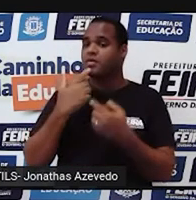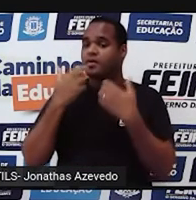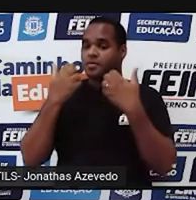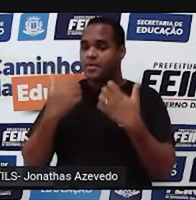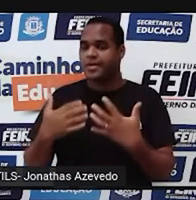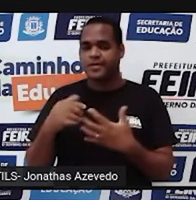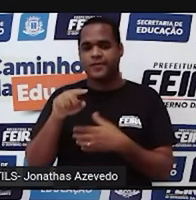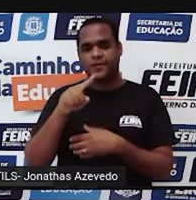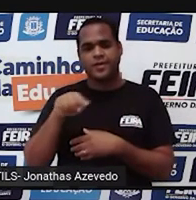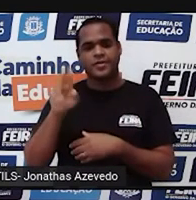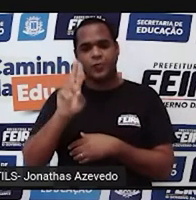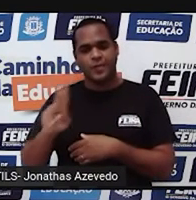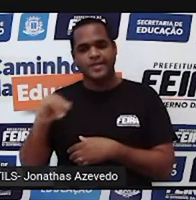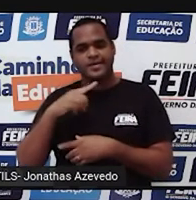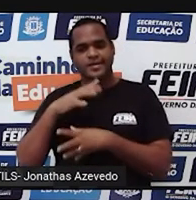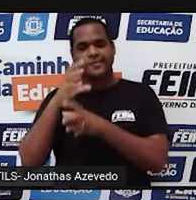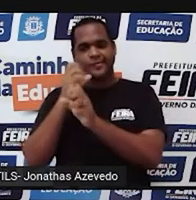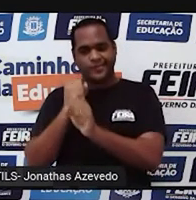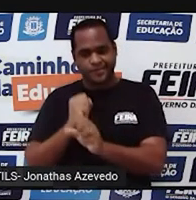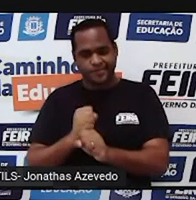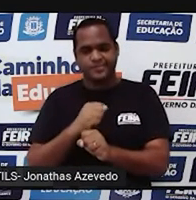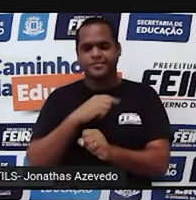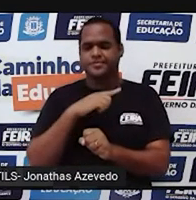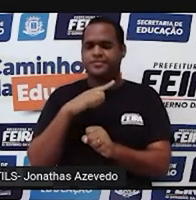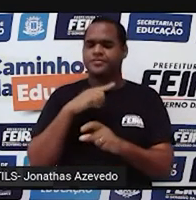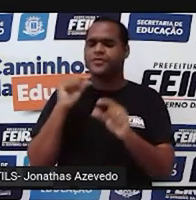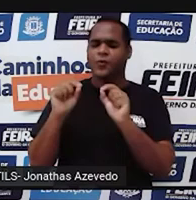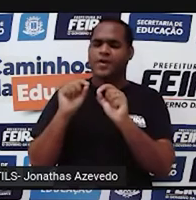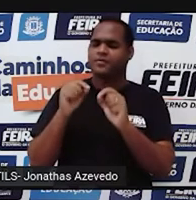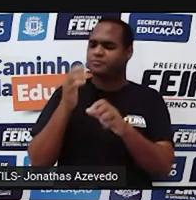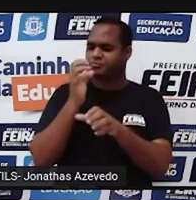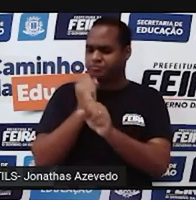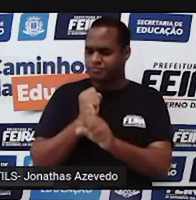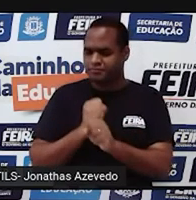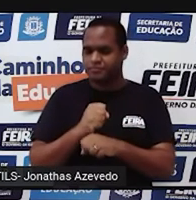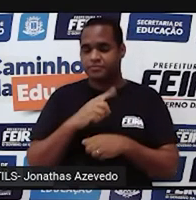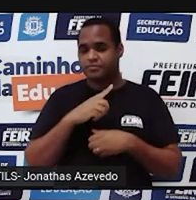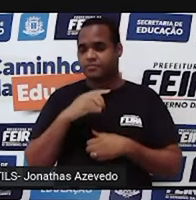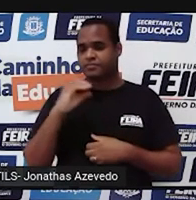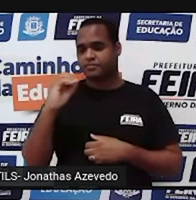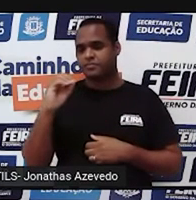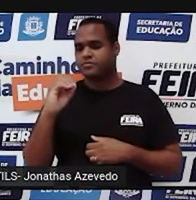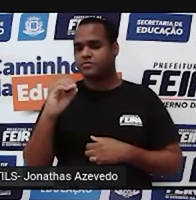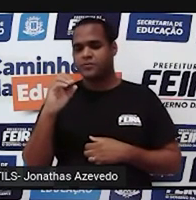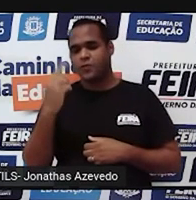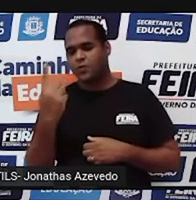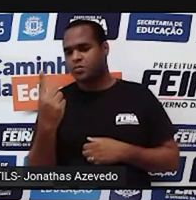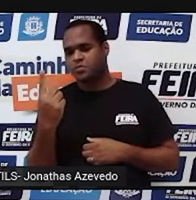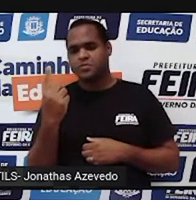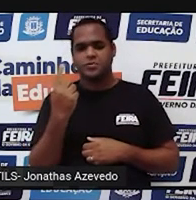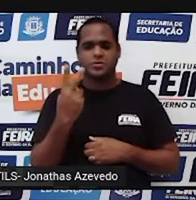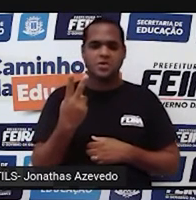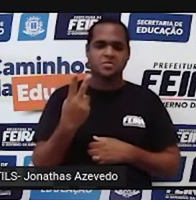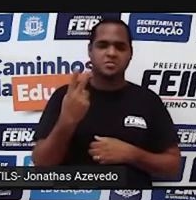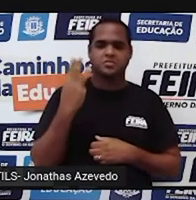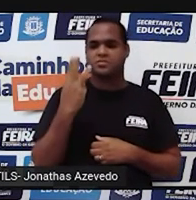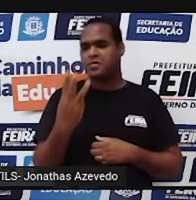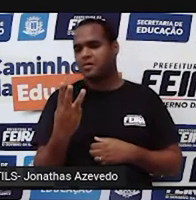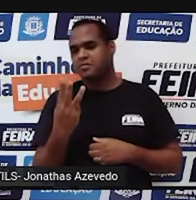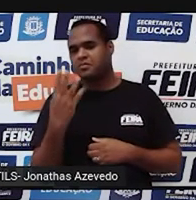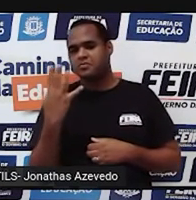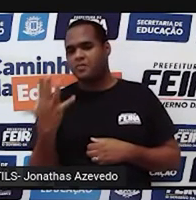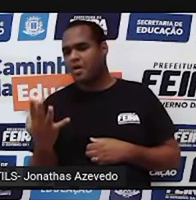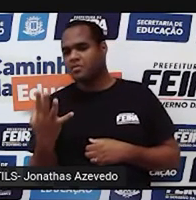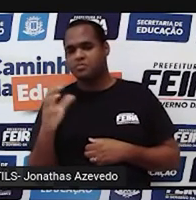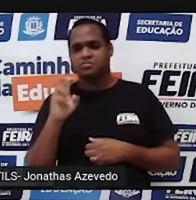contar. E quais são os números que a gente usa para contar? O 0, o 1, o 2, o 3, o